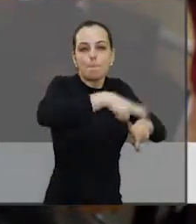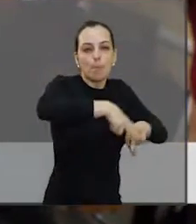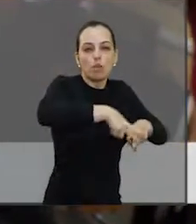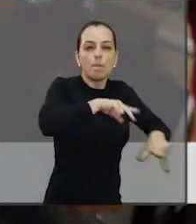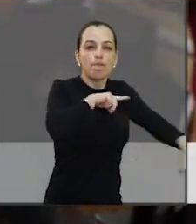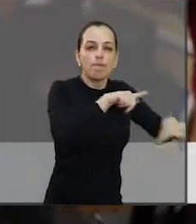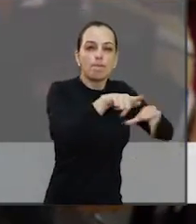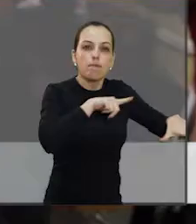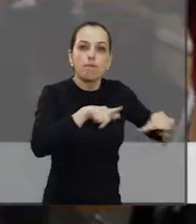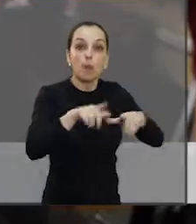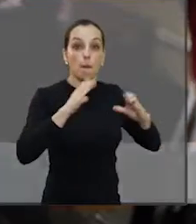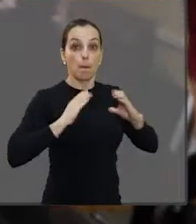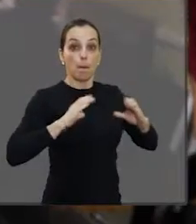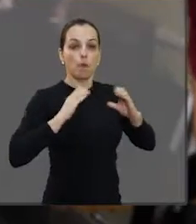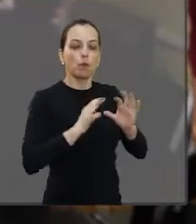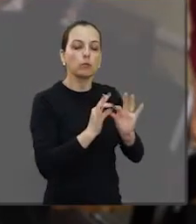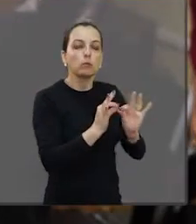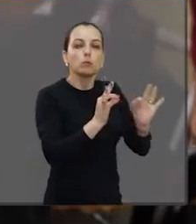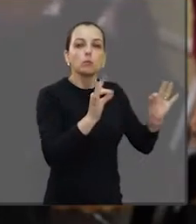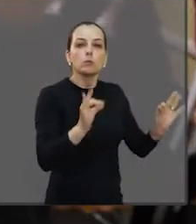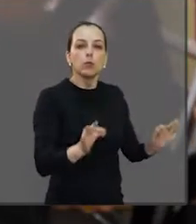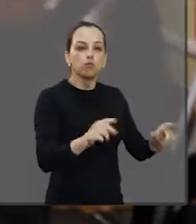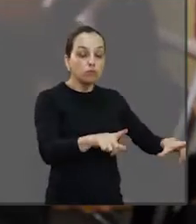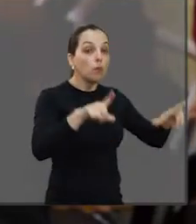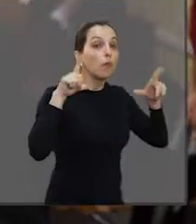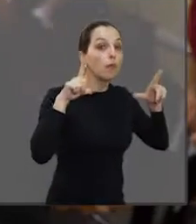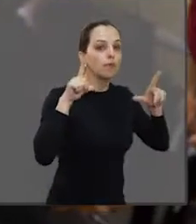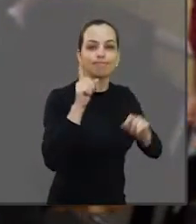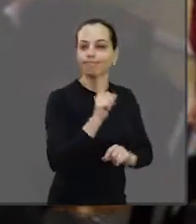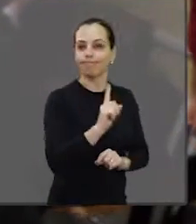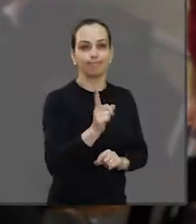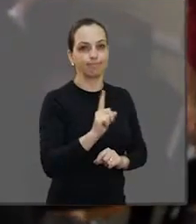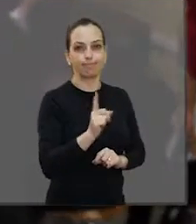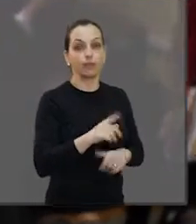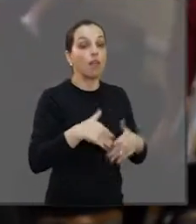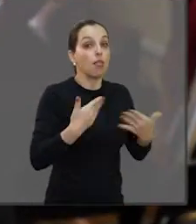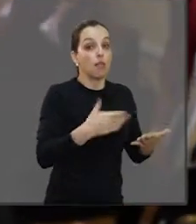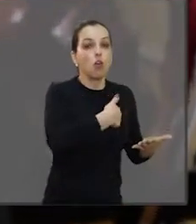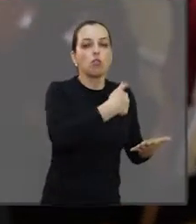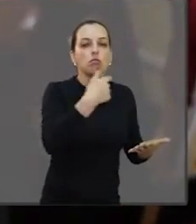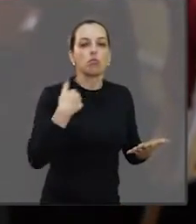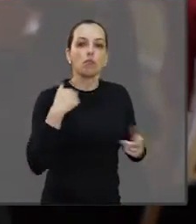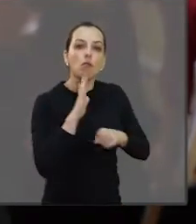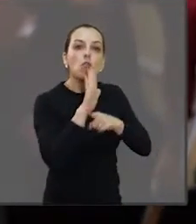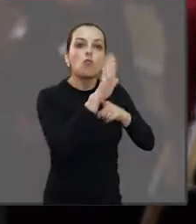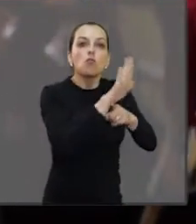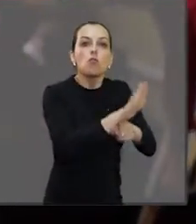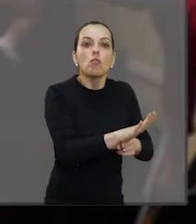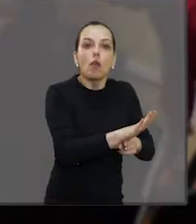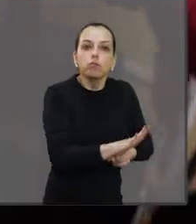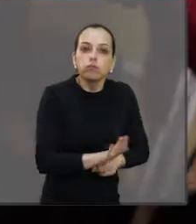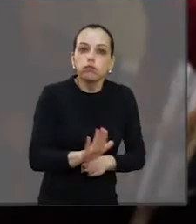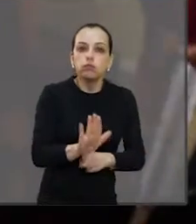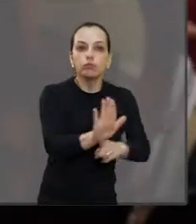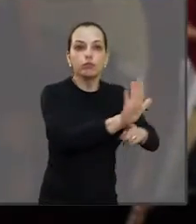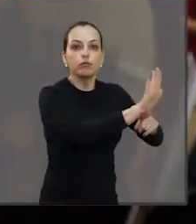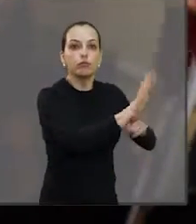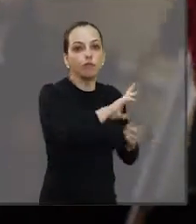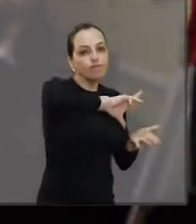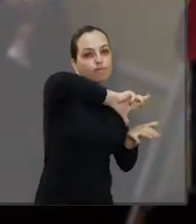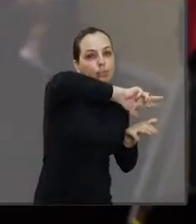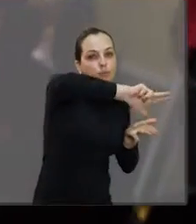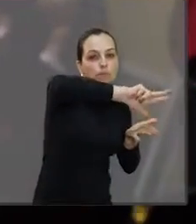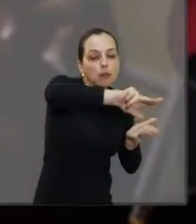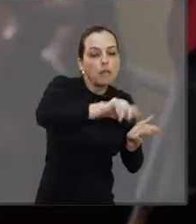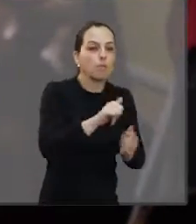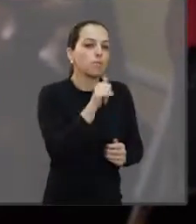Então muitos de nós fazem muitas coisas beneméritas das mais variadas formas. Alguns participam da política,